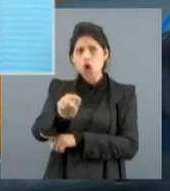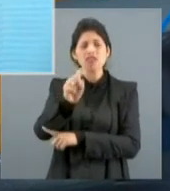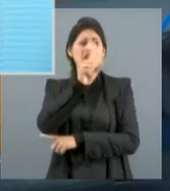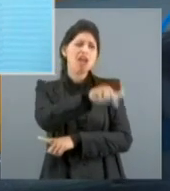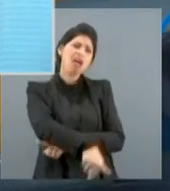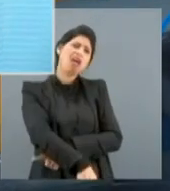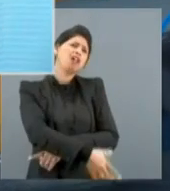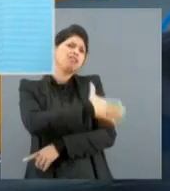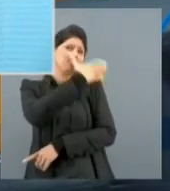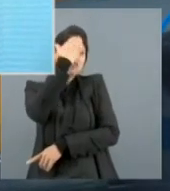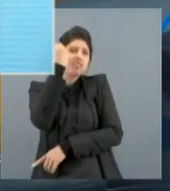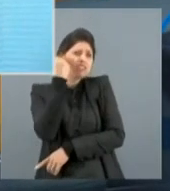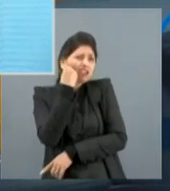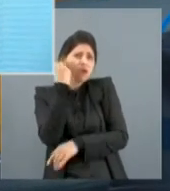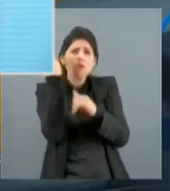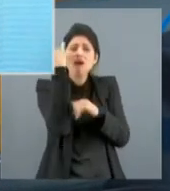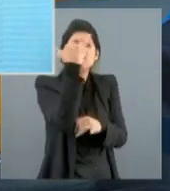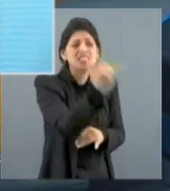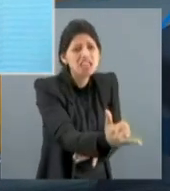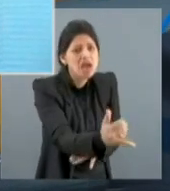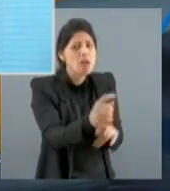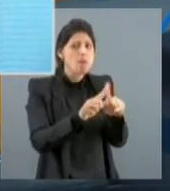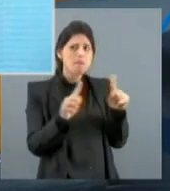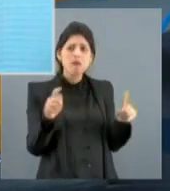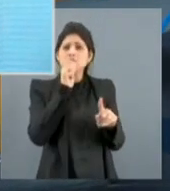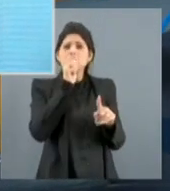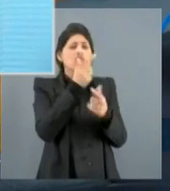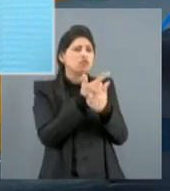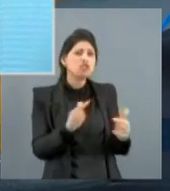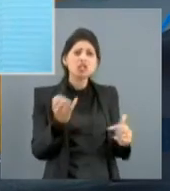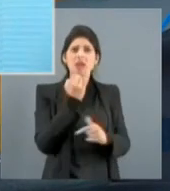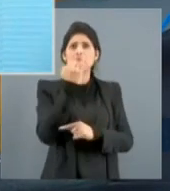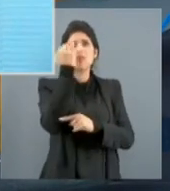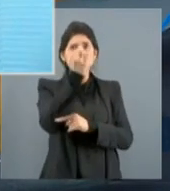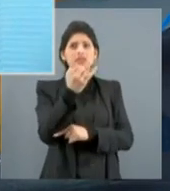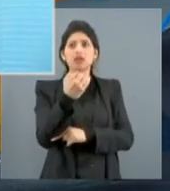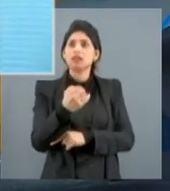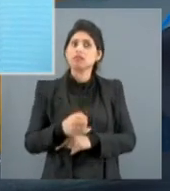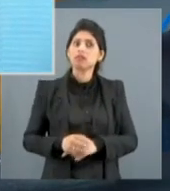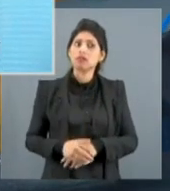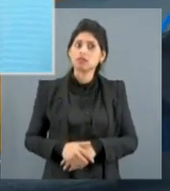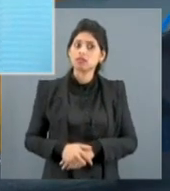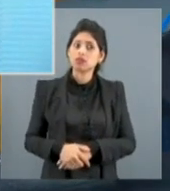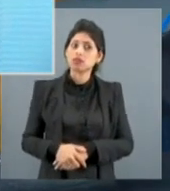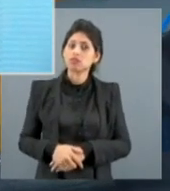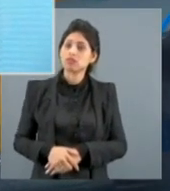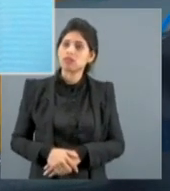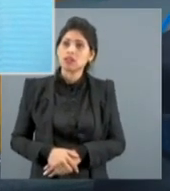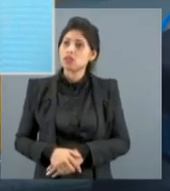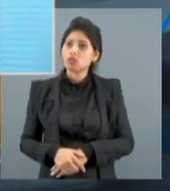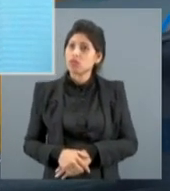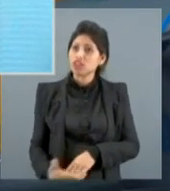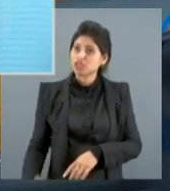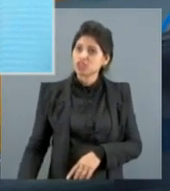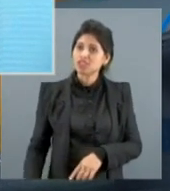independentemente do que seria ou dos tipos de tema e que Mauro Cid os recebia no